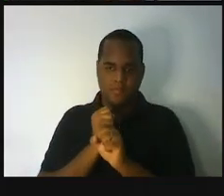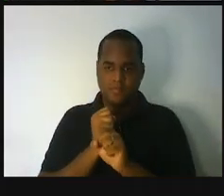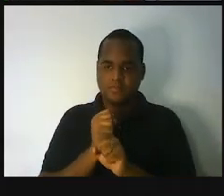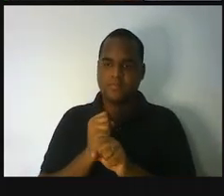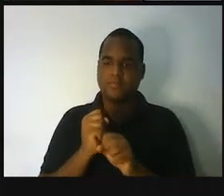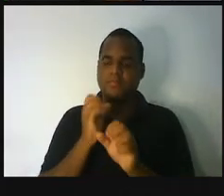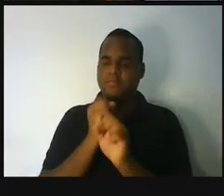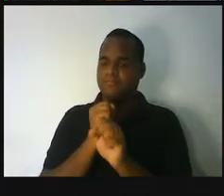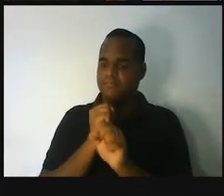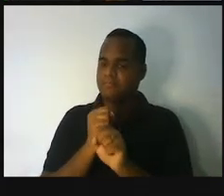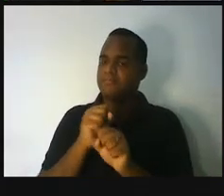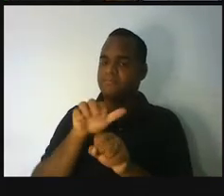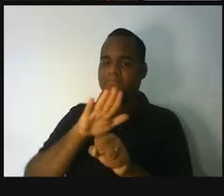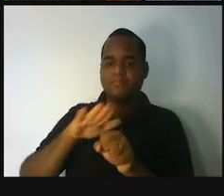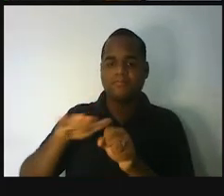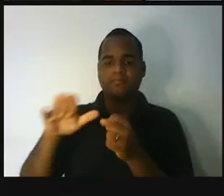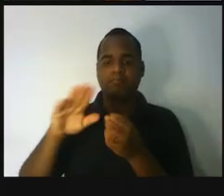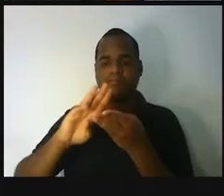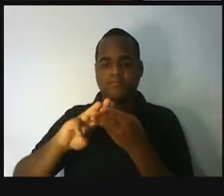Mais uma pergunta.